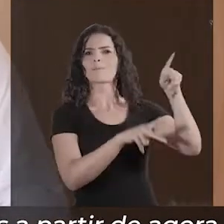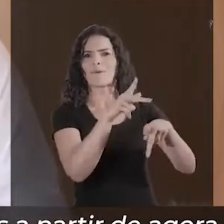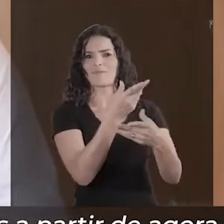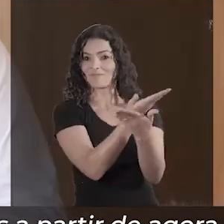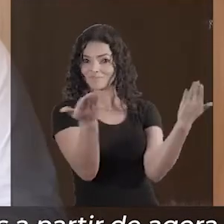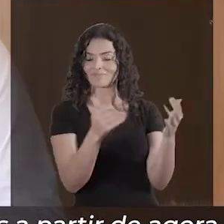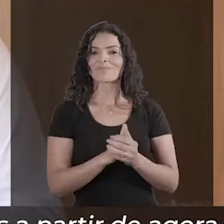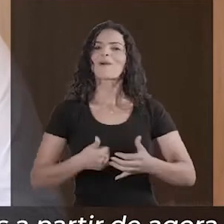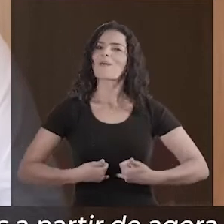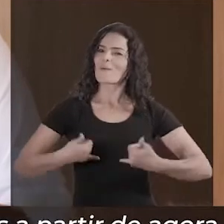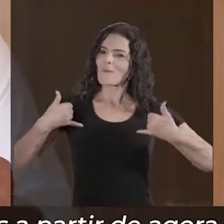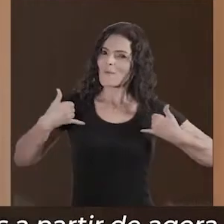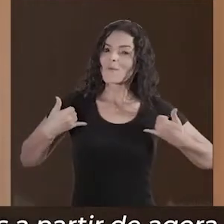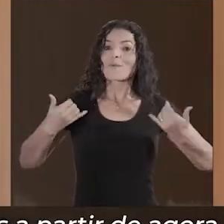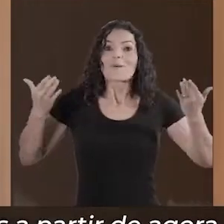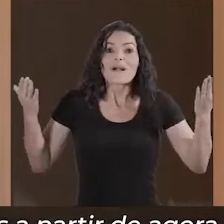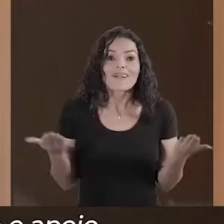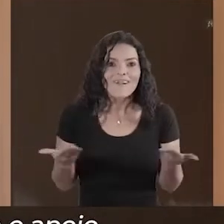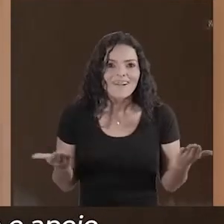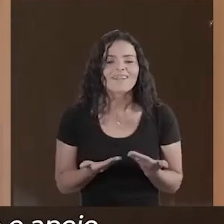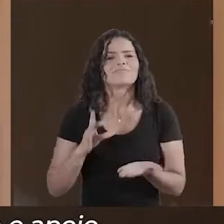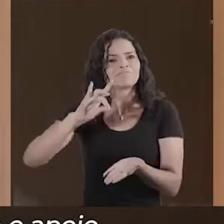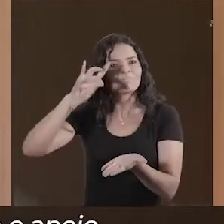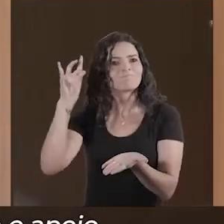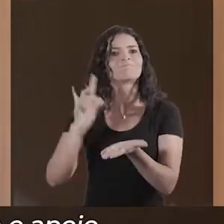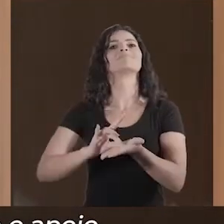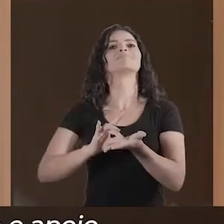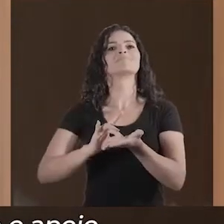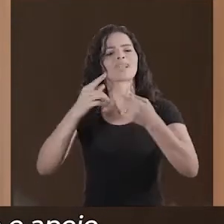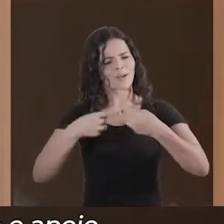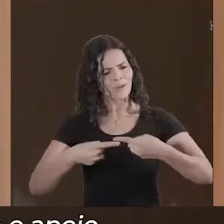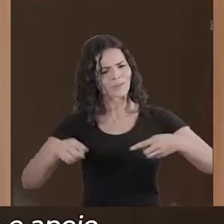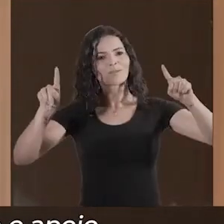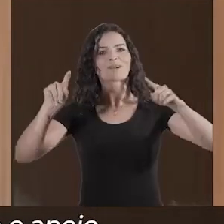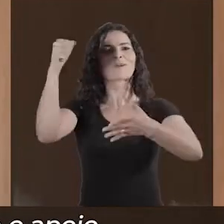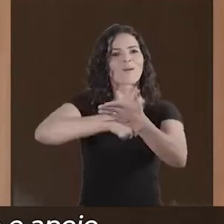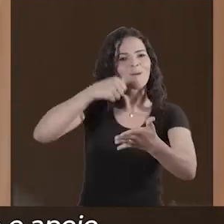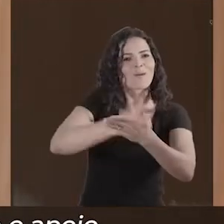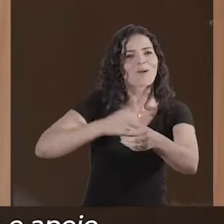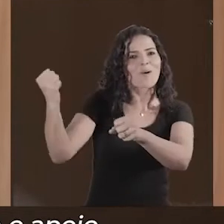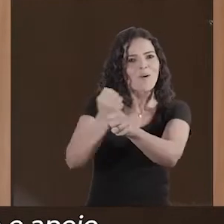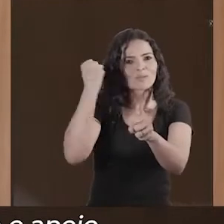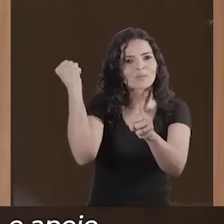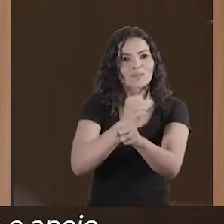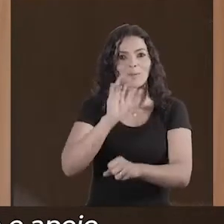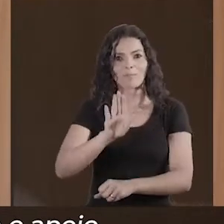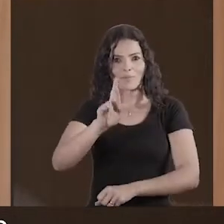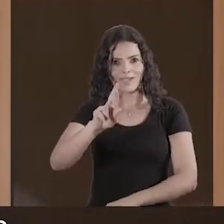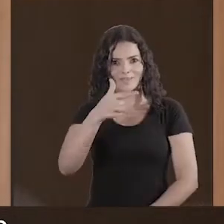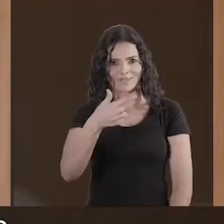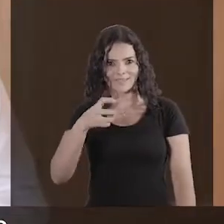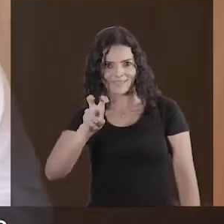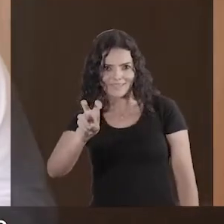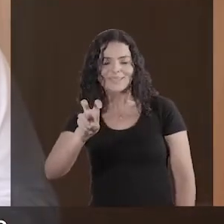orgulho, posso dizer que estamos, a partir de agora, oficialmente, na luta pela 235, contando com o apoio